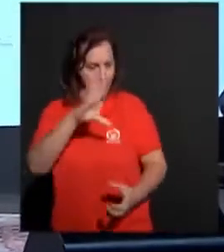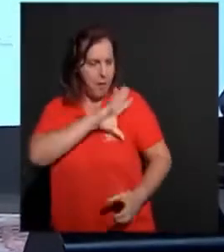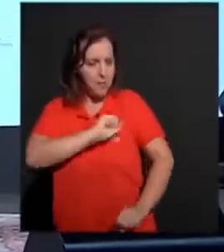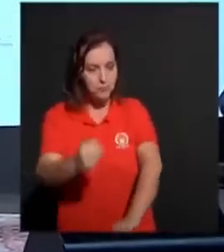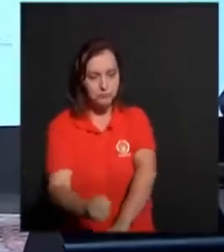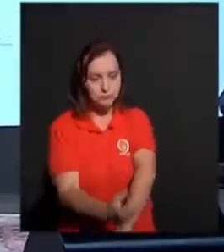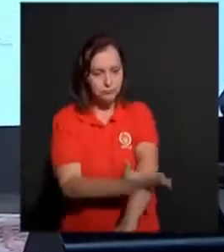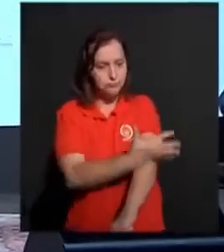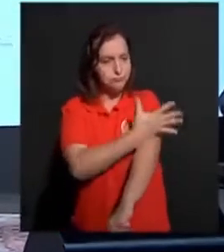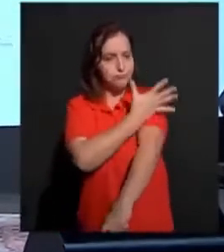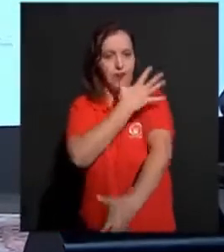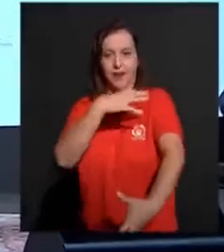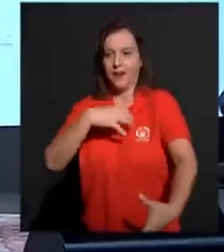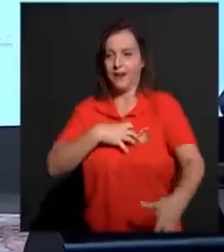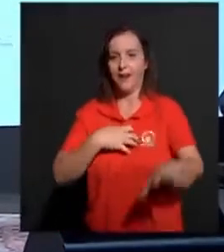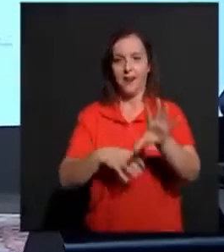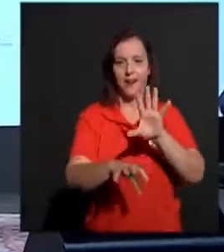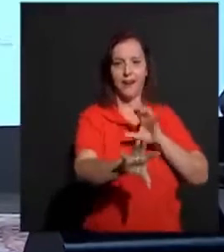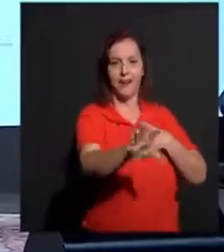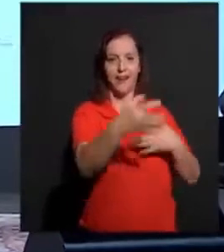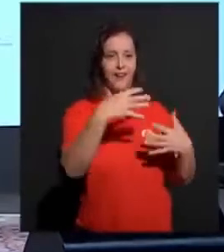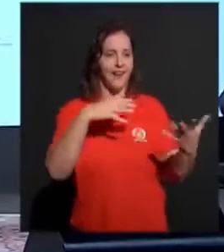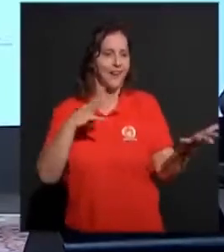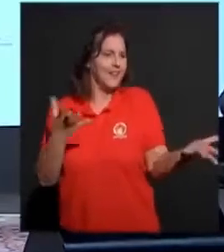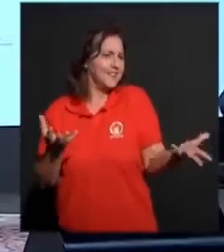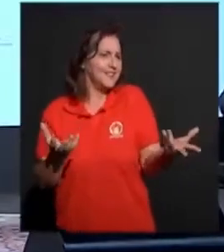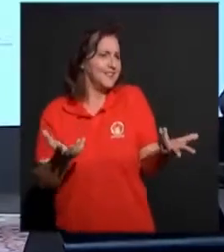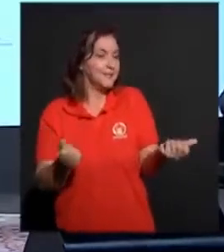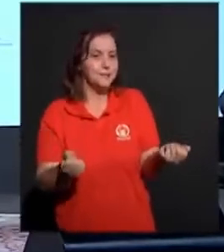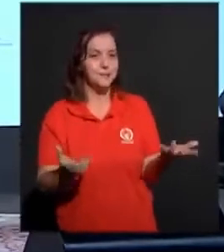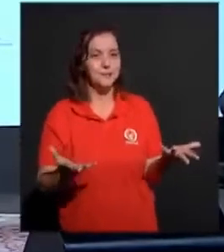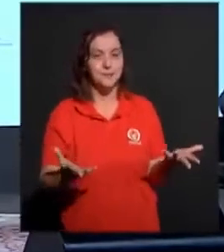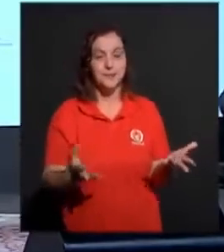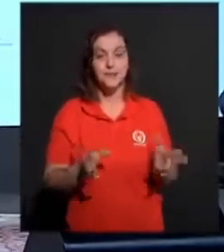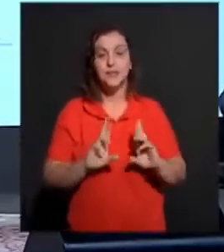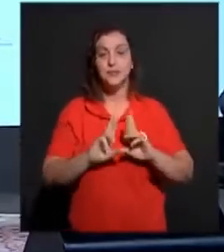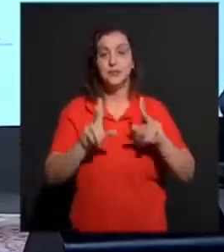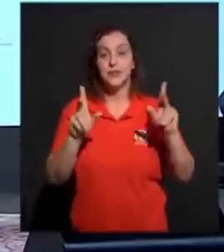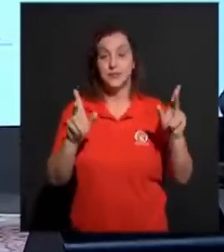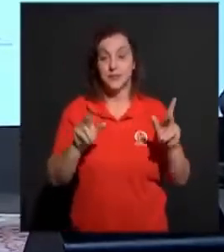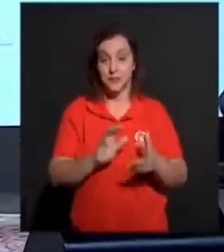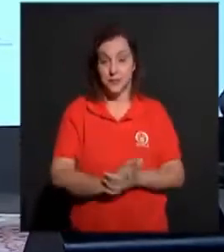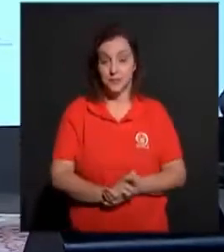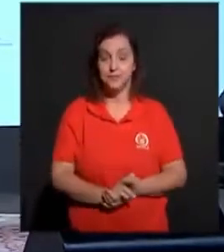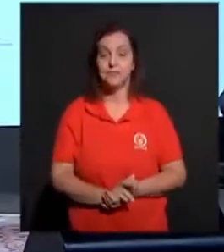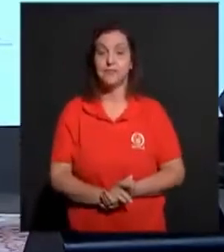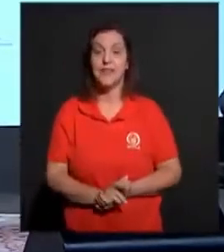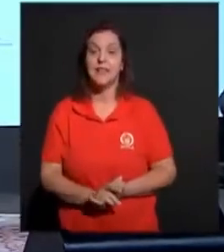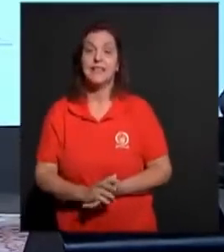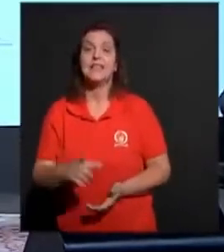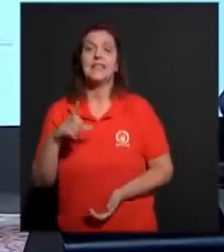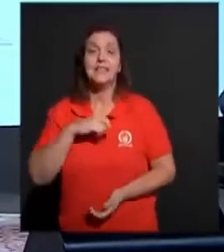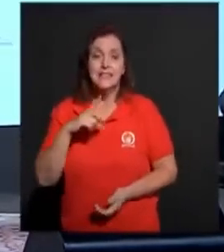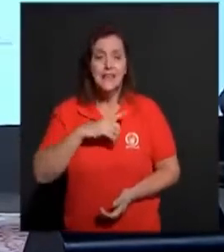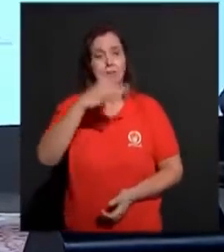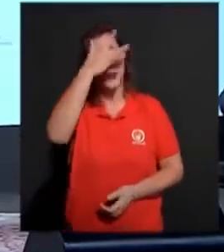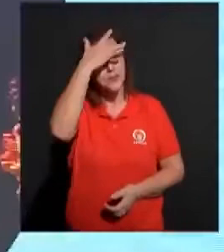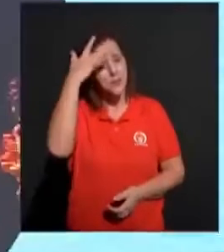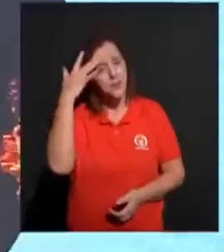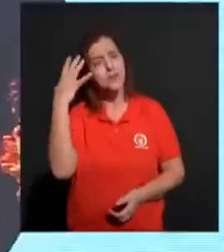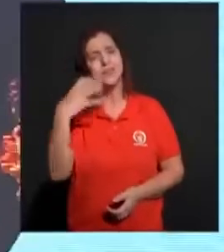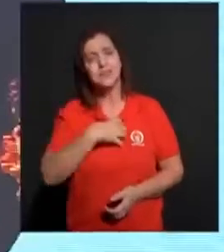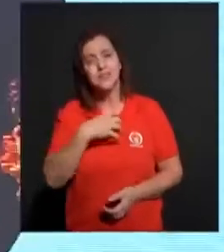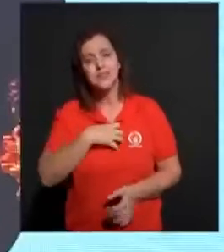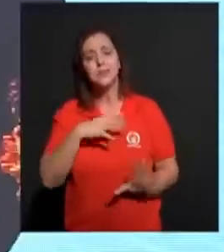é um sentimentalismo maior. E muitas pessoas estão tendo esse tipo de